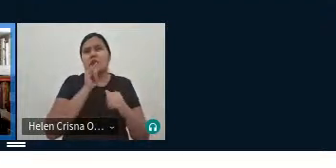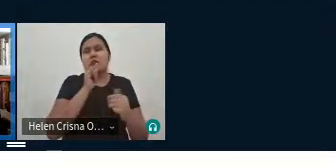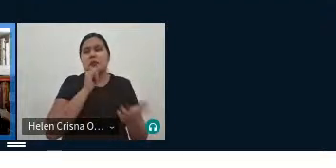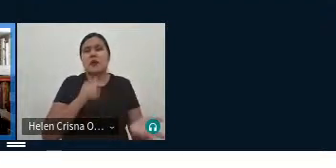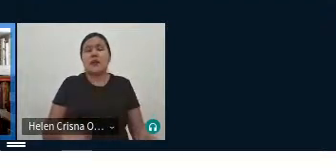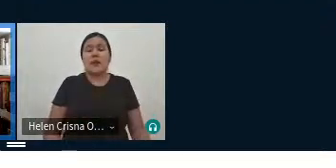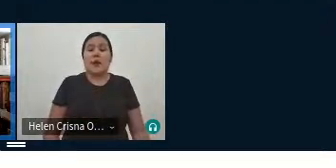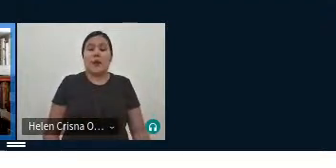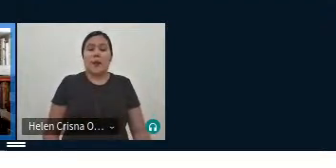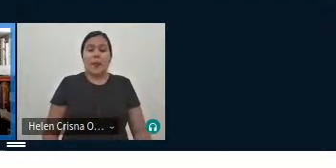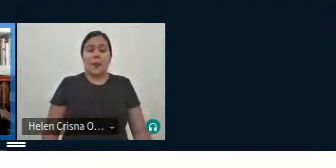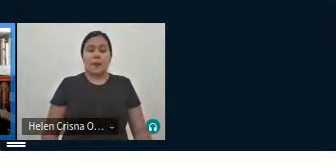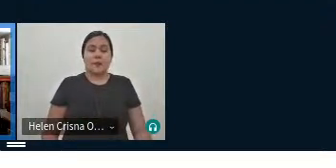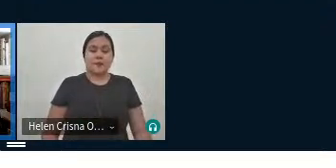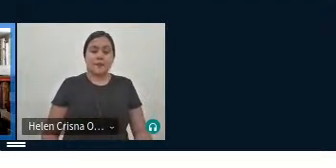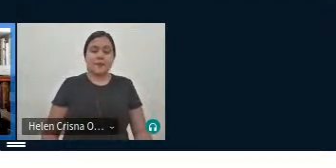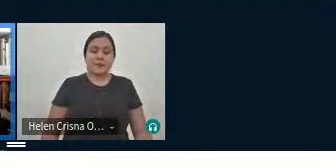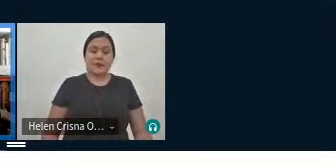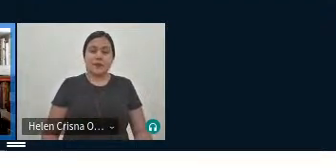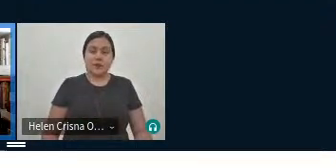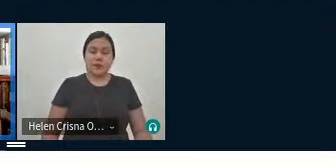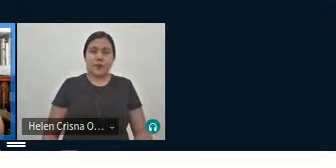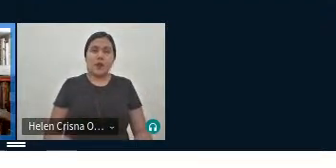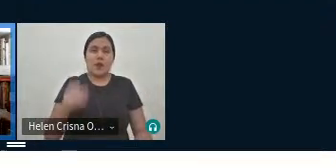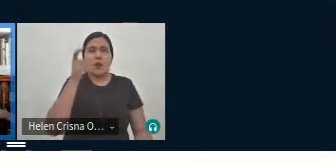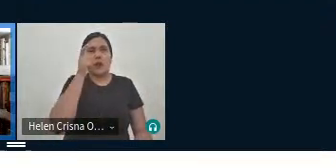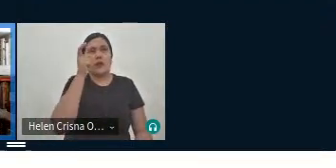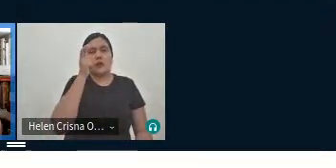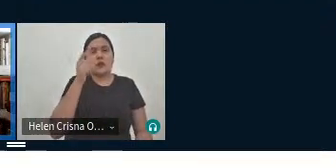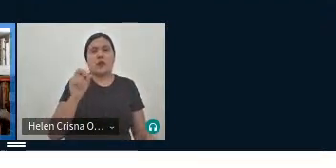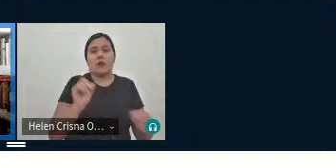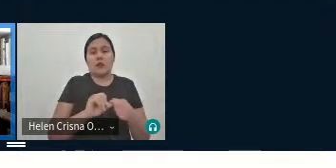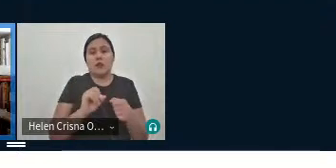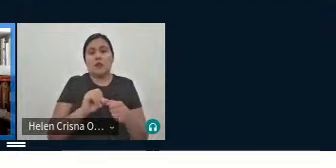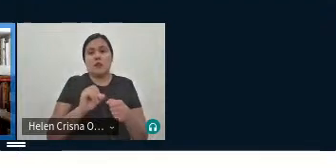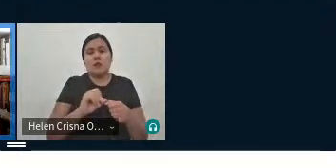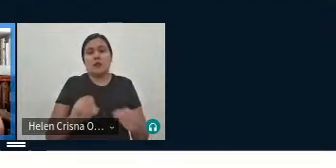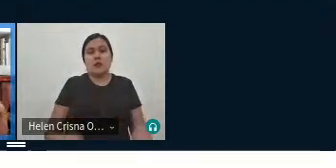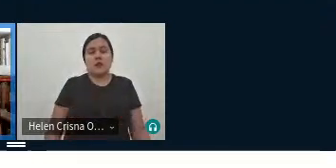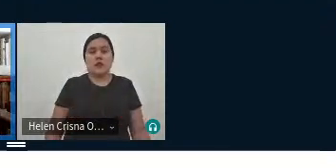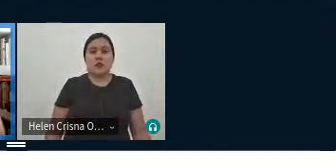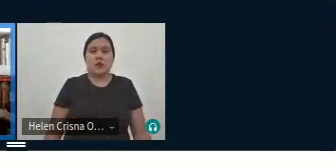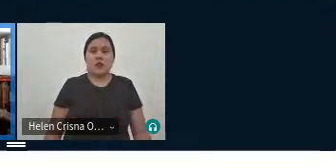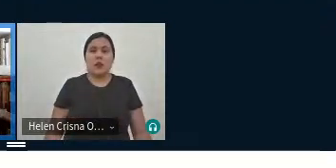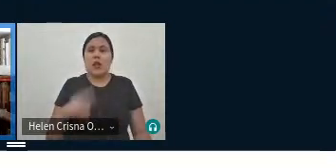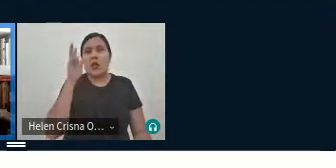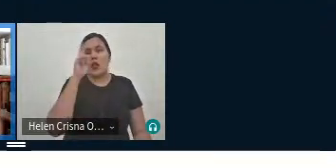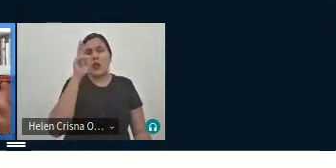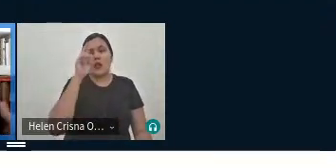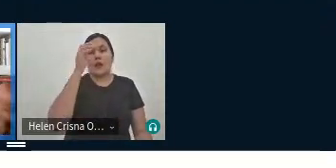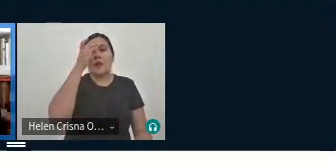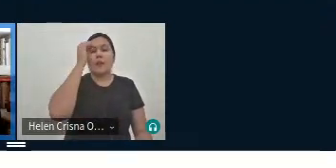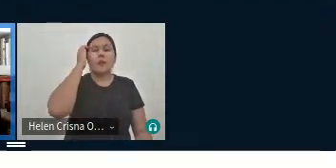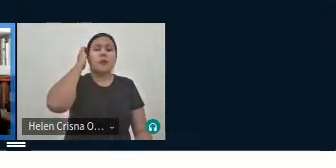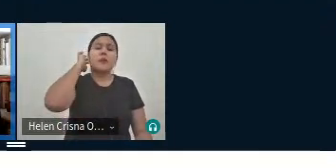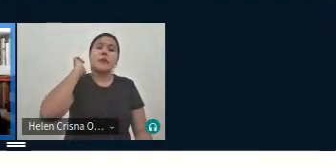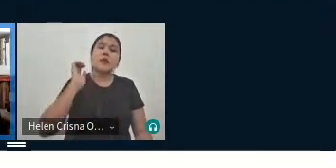mas eu eu achei interessante a gente fazer relembrar né para quem sabe